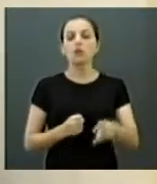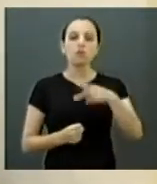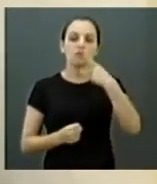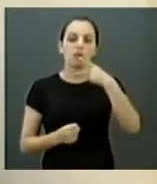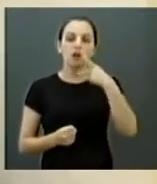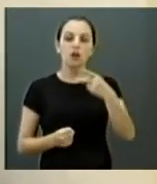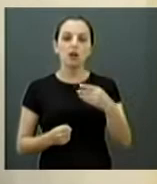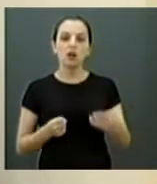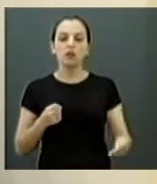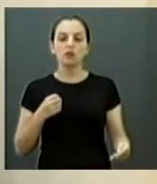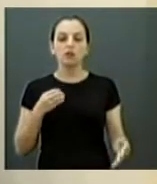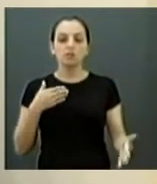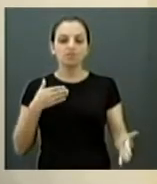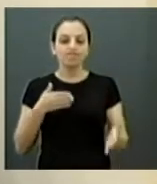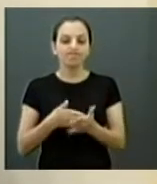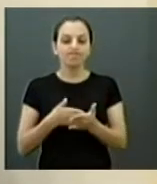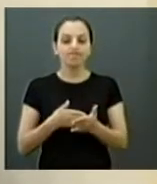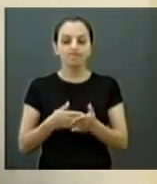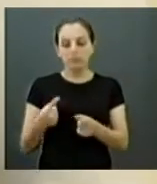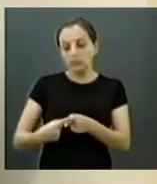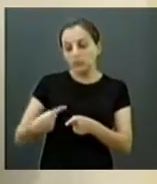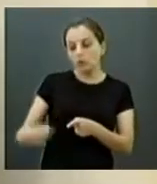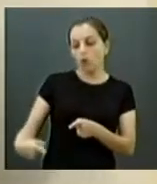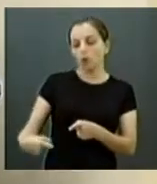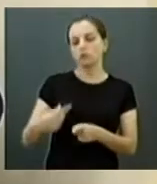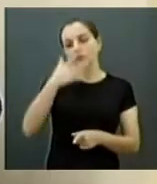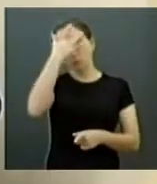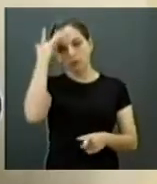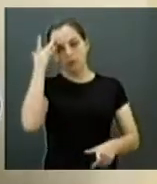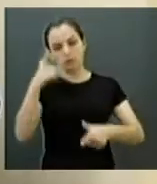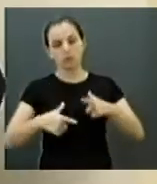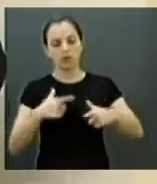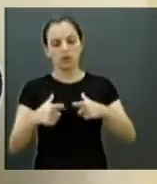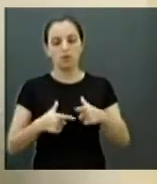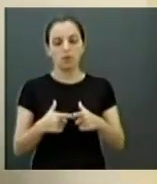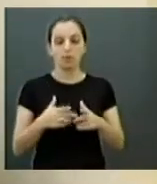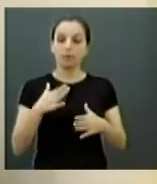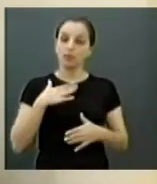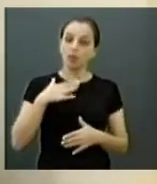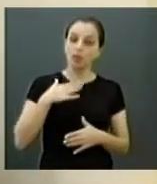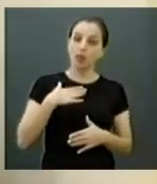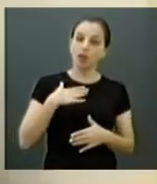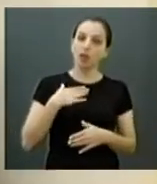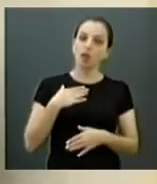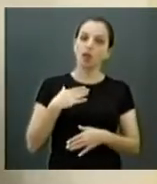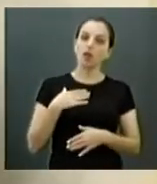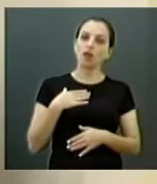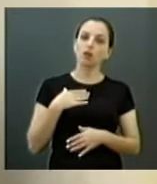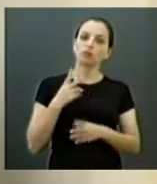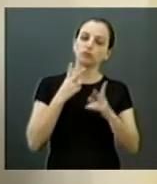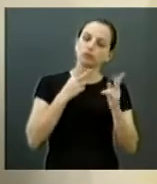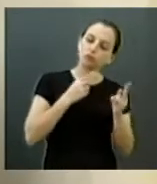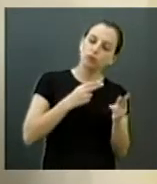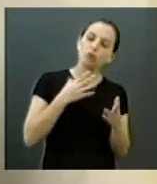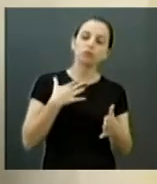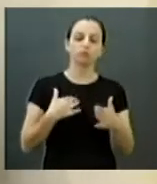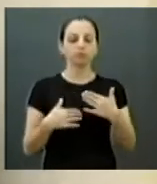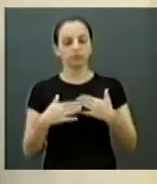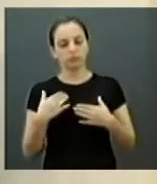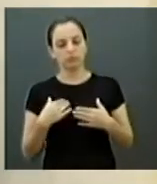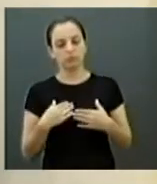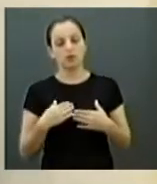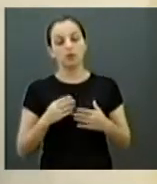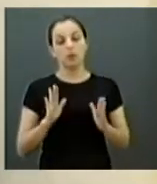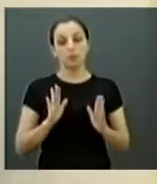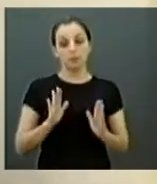servidor. E aí, eu deito e durmo tranquilo, porque toda vez que eu subi aqui para votar salário de servidor, independente